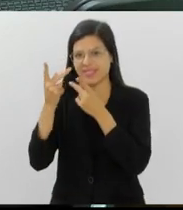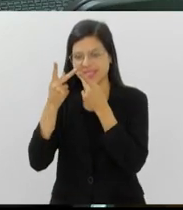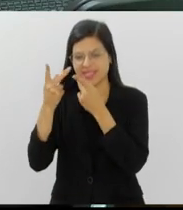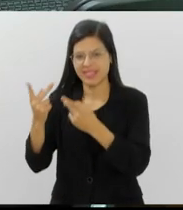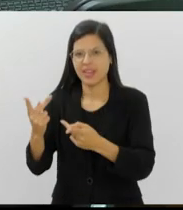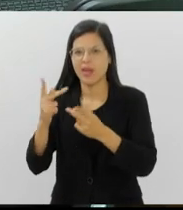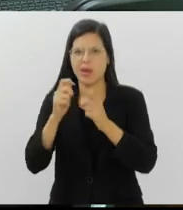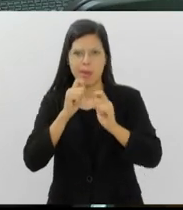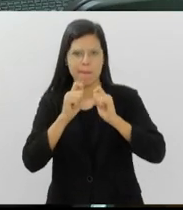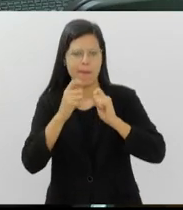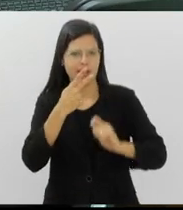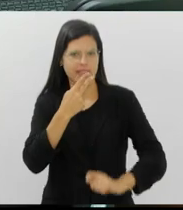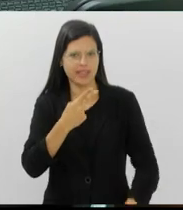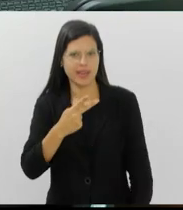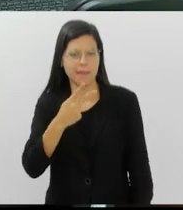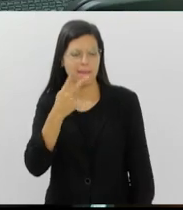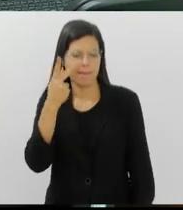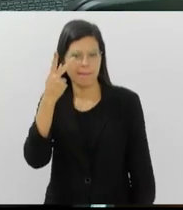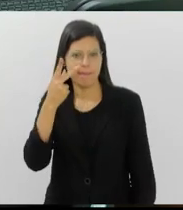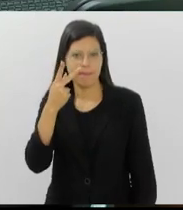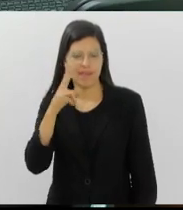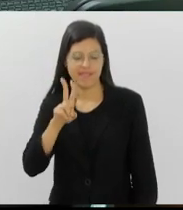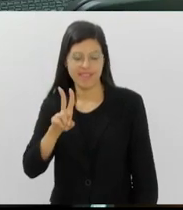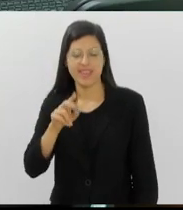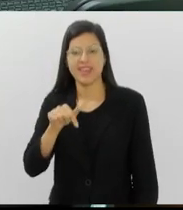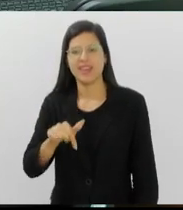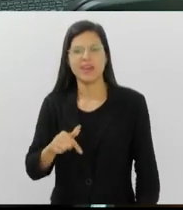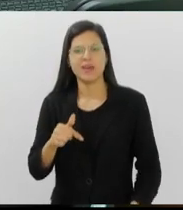Vitor Viviani. Bom Dia PV, muito movimento por aí?